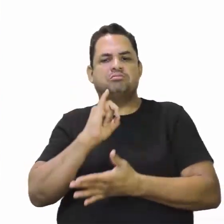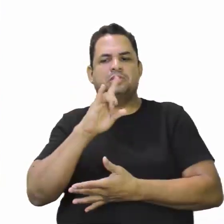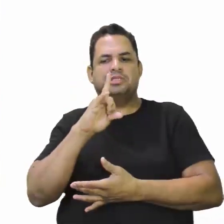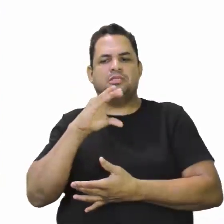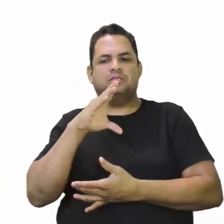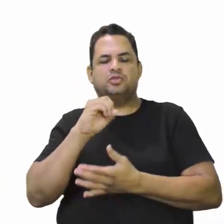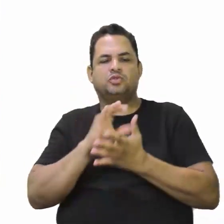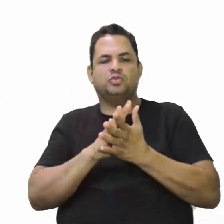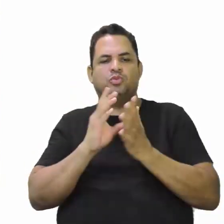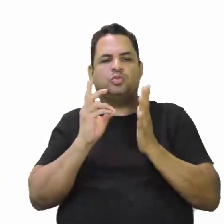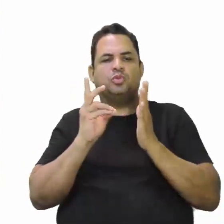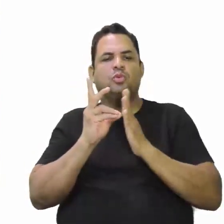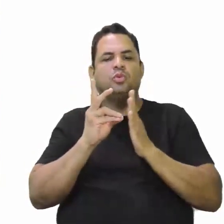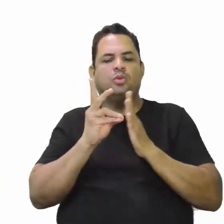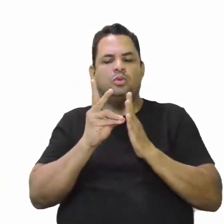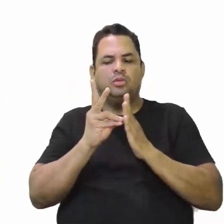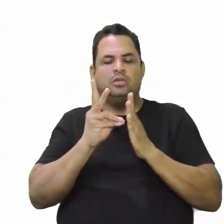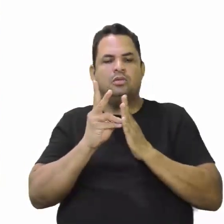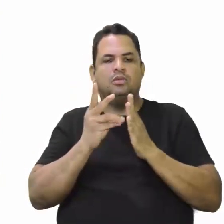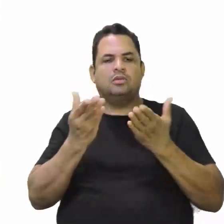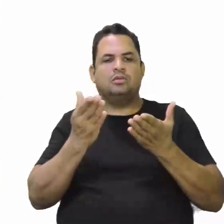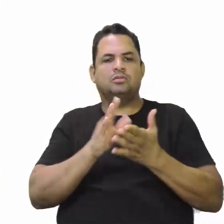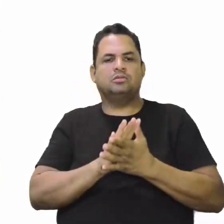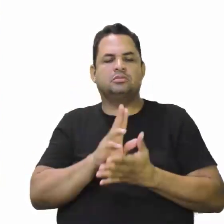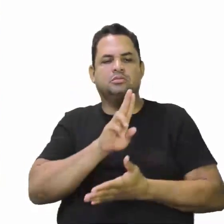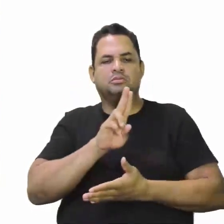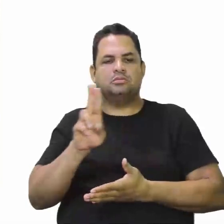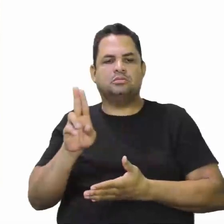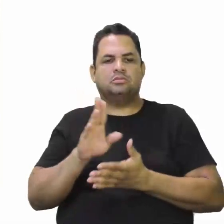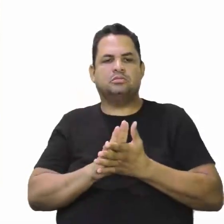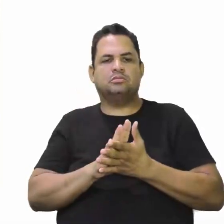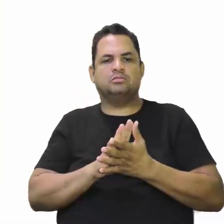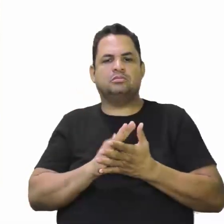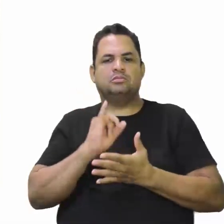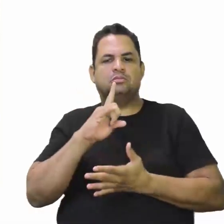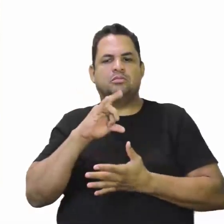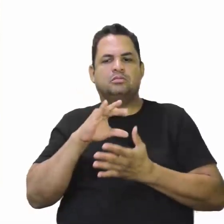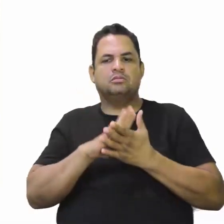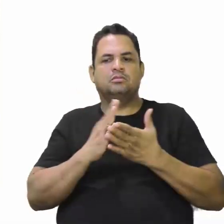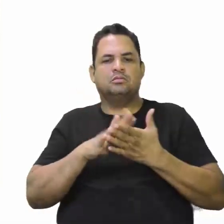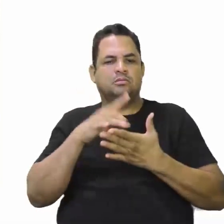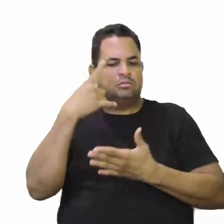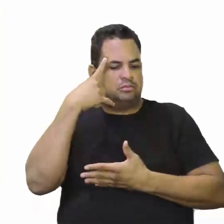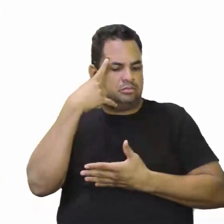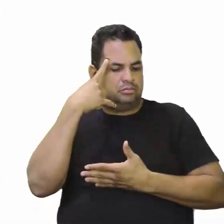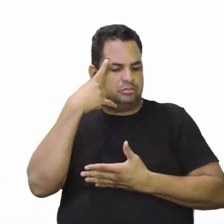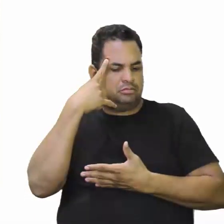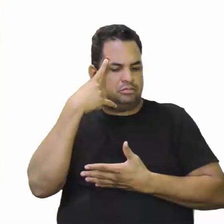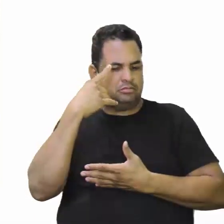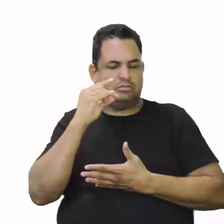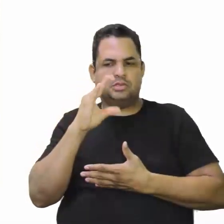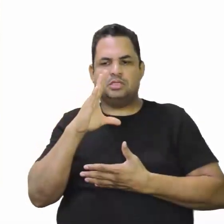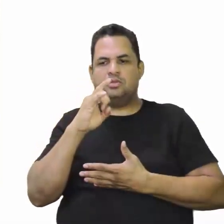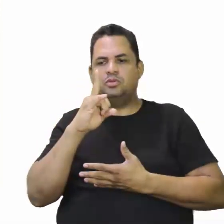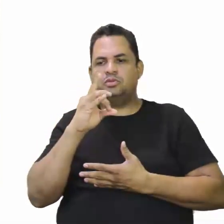Esses povos indígenas, ele dá o nome de índio. Porque ele achava que era o Ocidente.